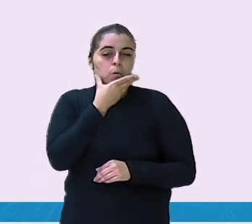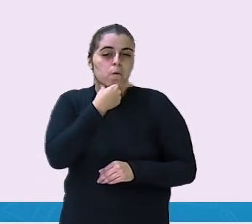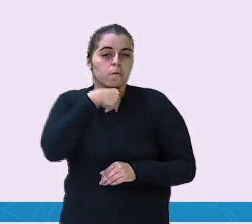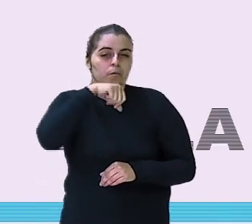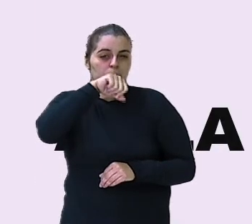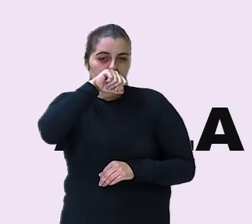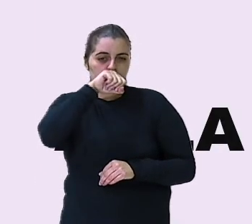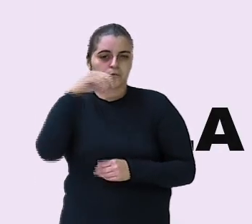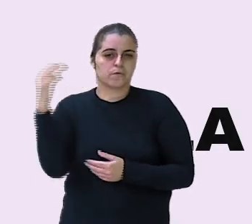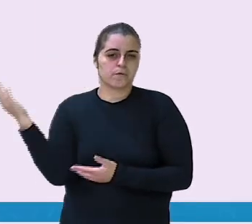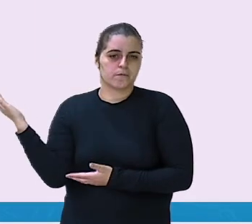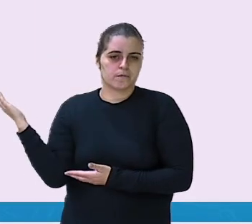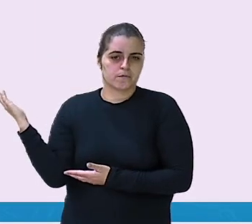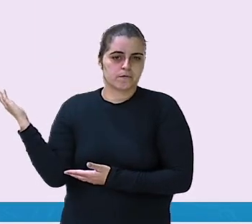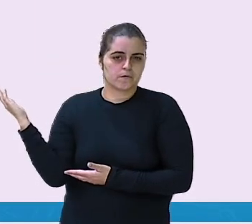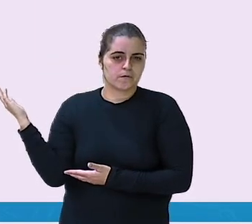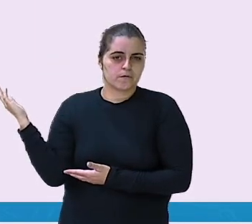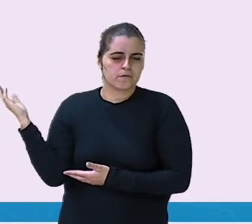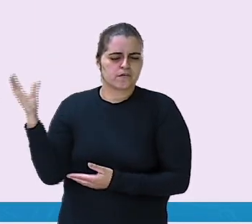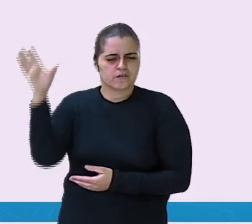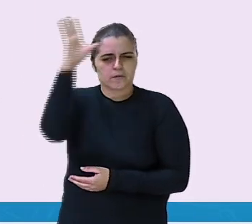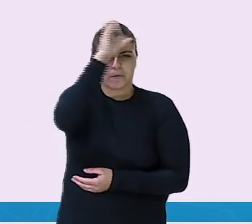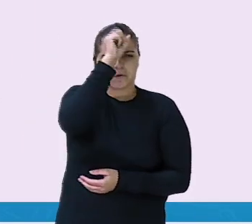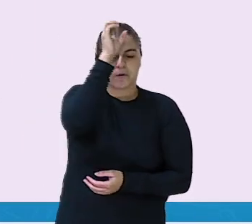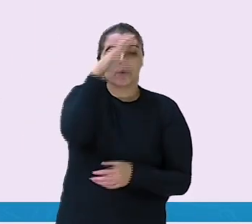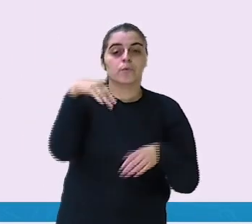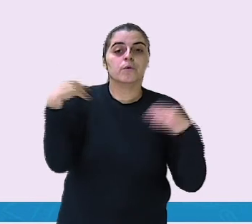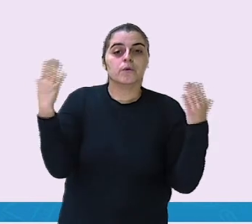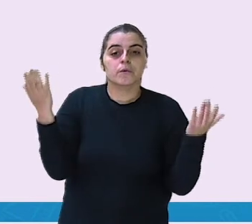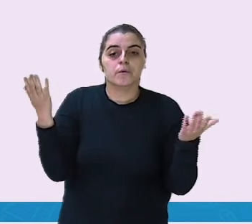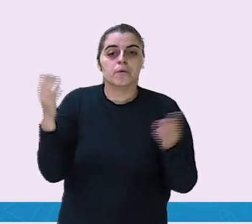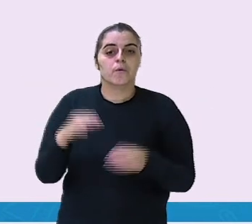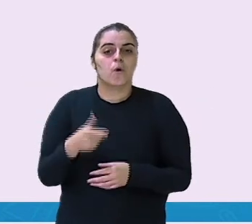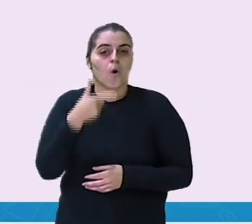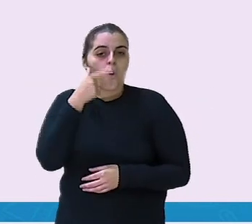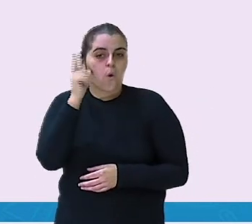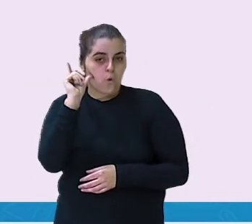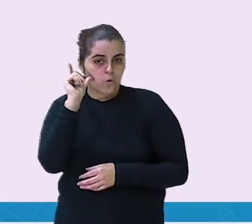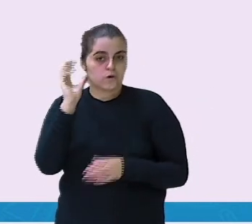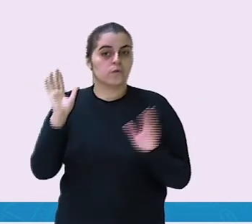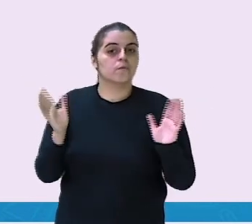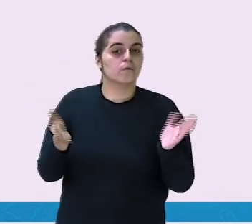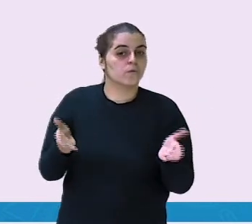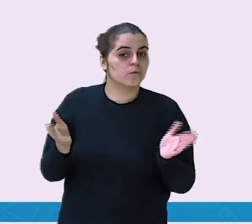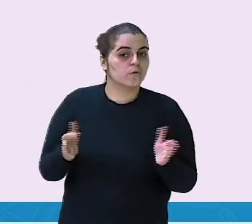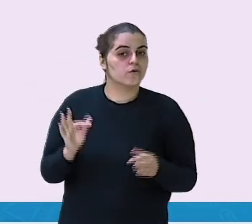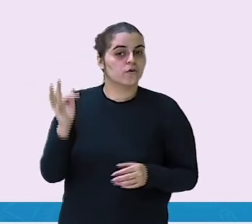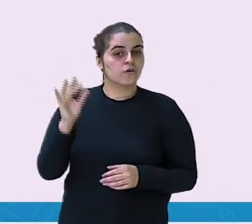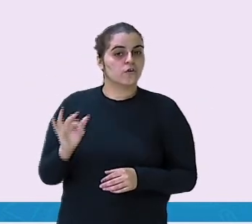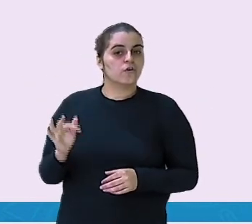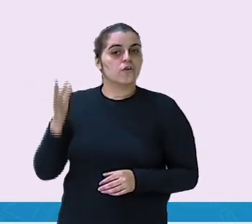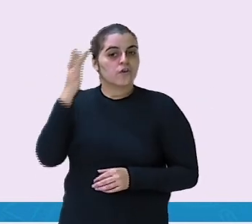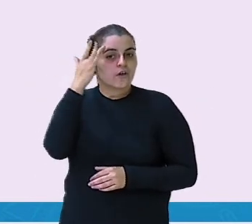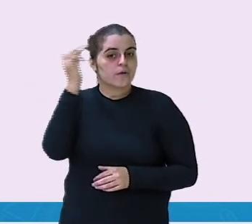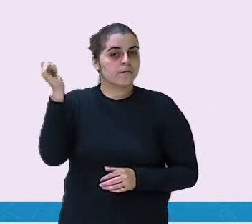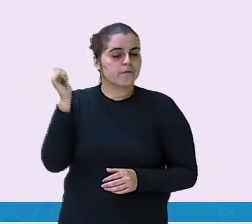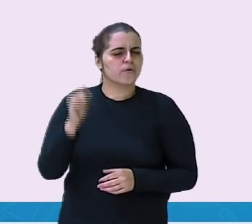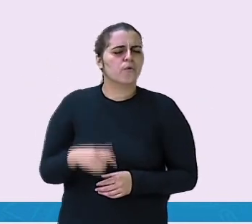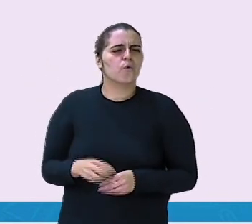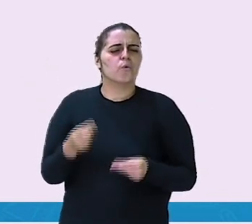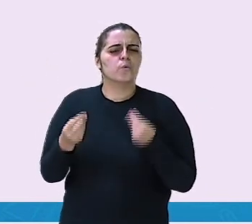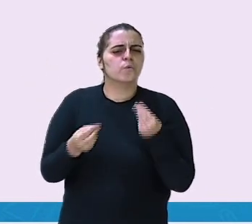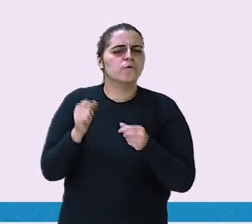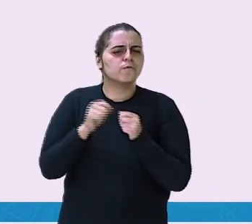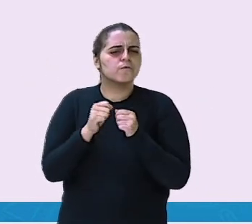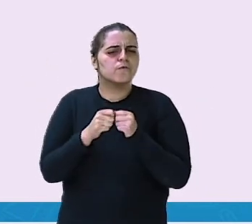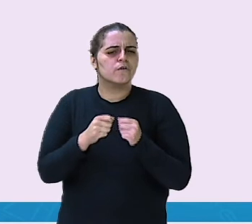pais. Então, vocês aprenderam o quê? Ontem, hoje e amanhã. O que que fez ontem?